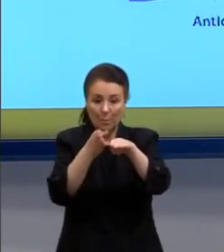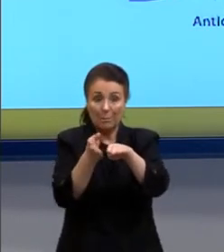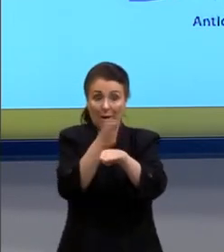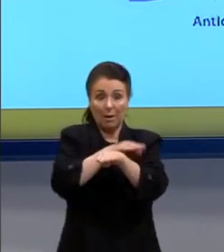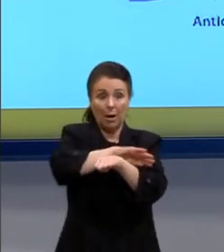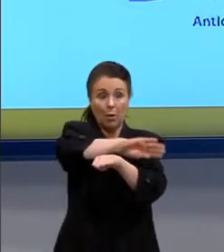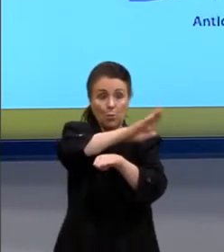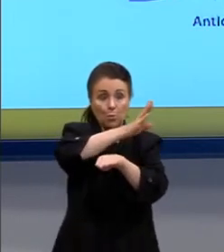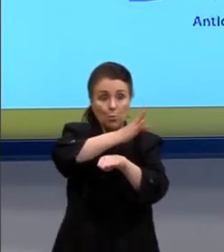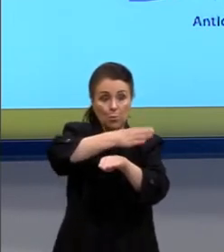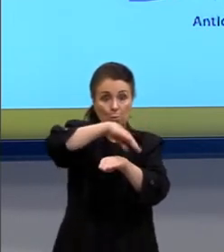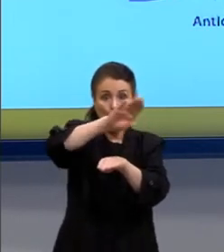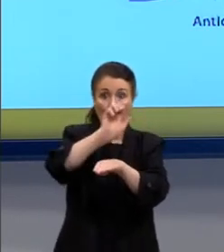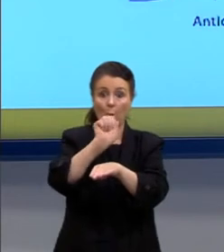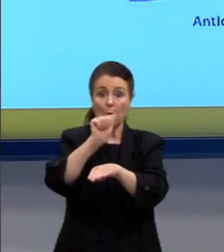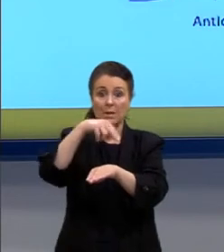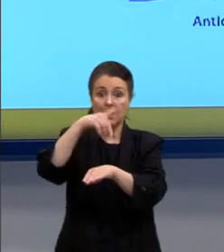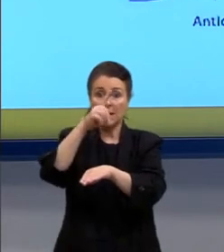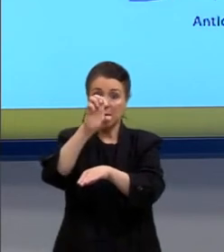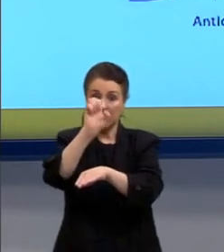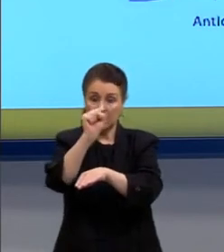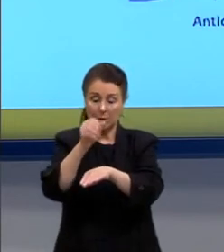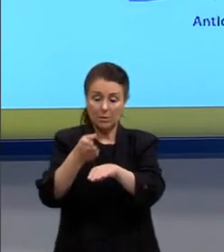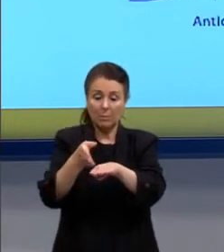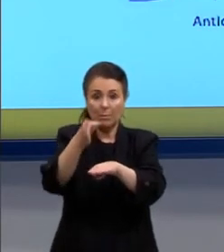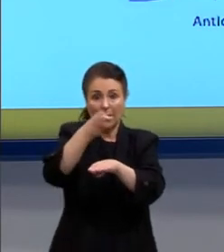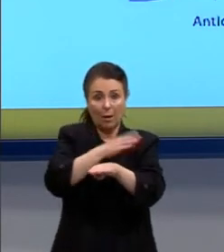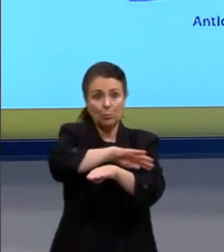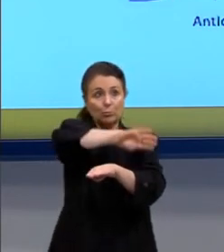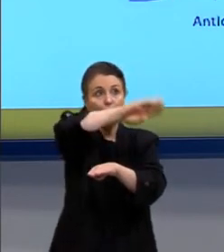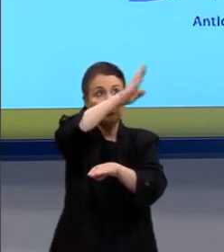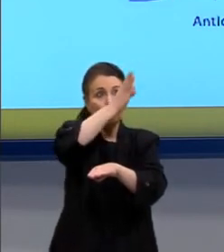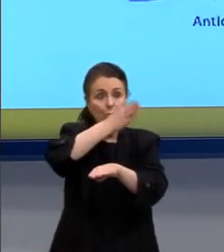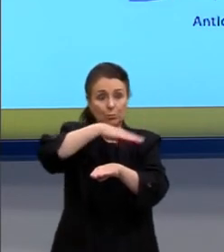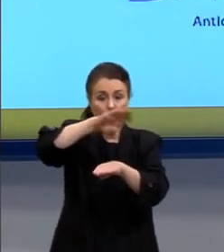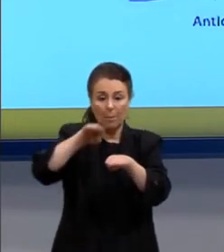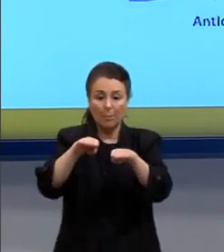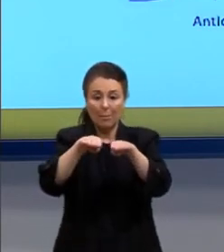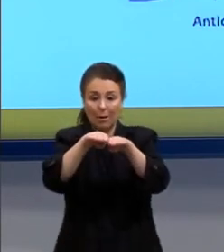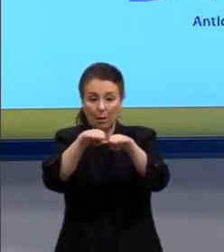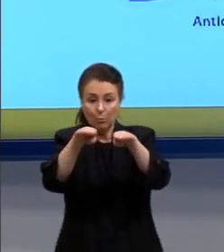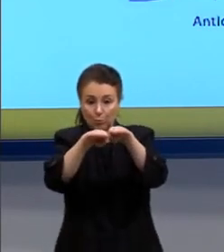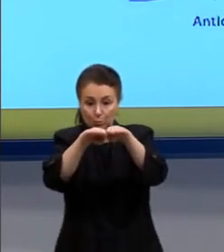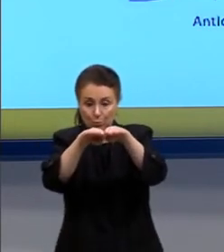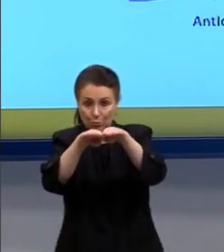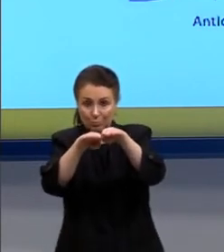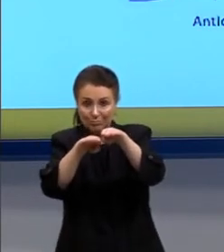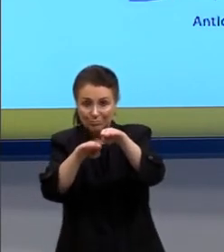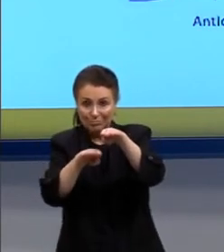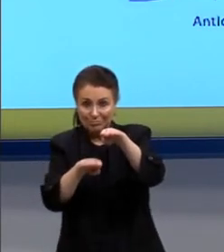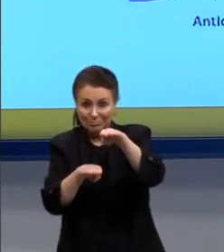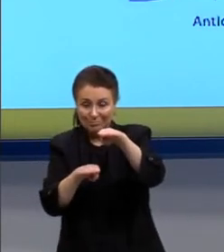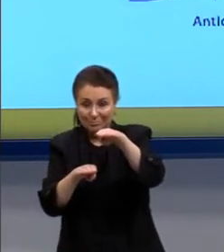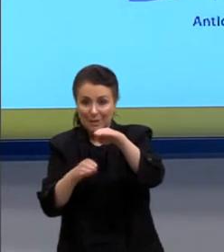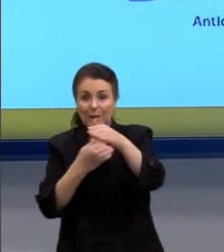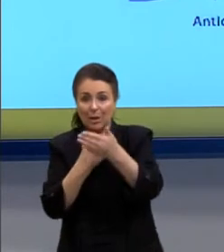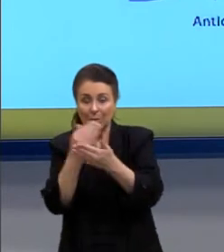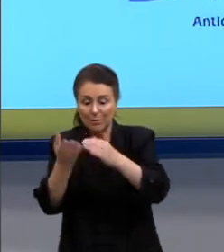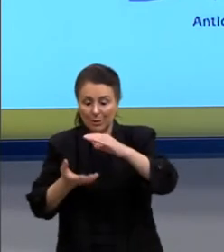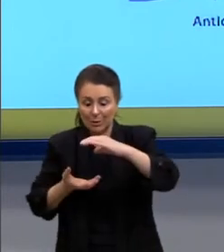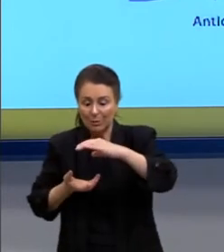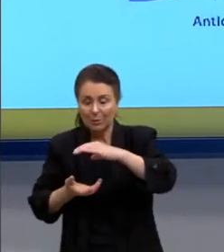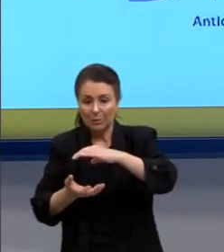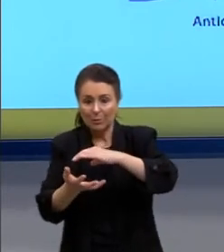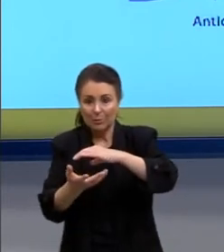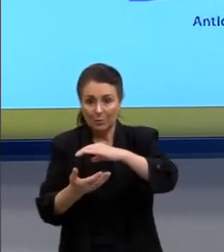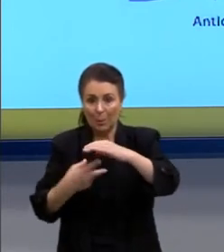uma forma, então, uma forma não, uma resposta disso aí foi justamente rebaixamento daquela região que a